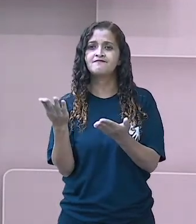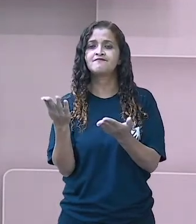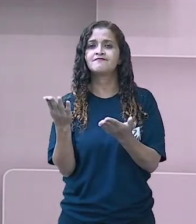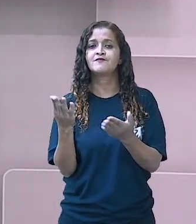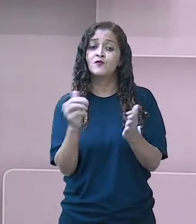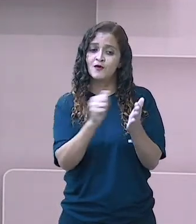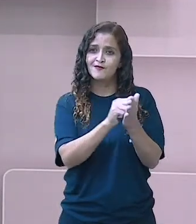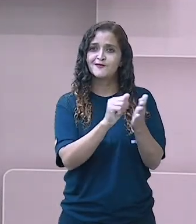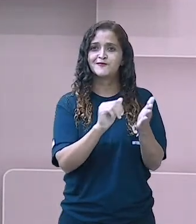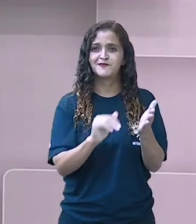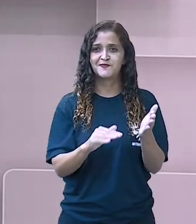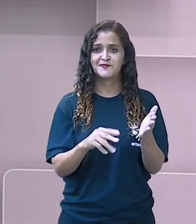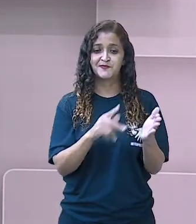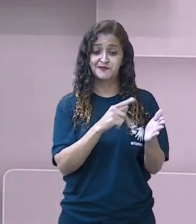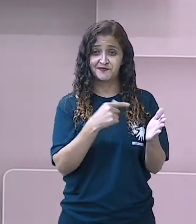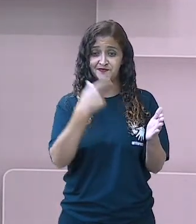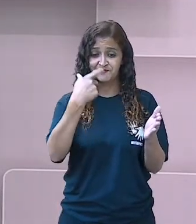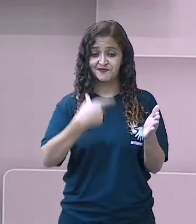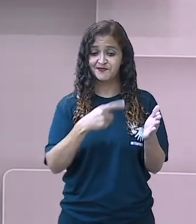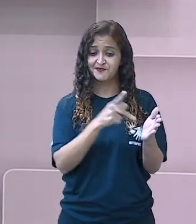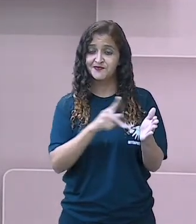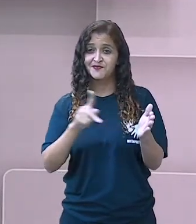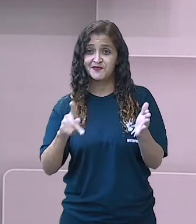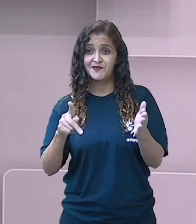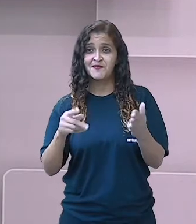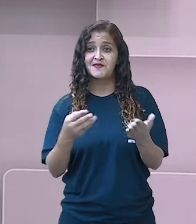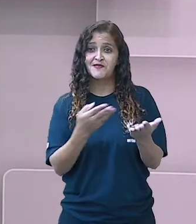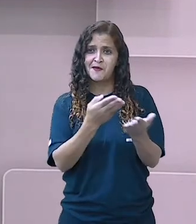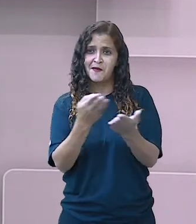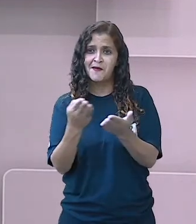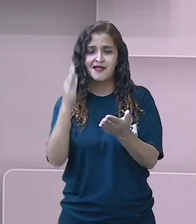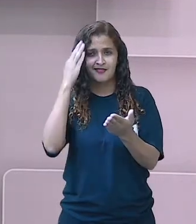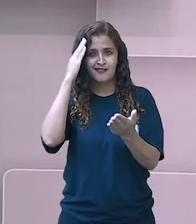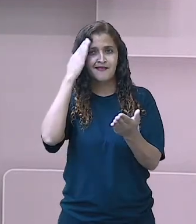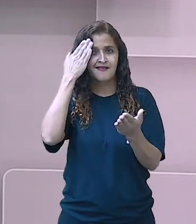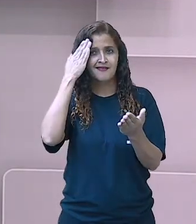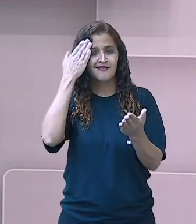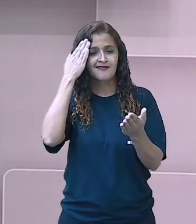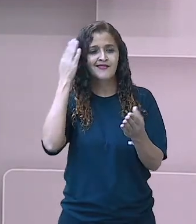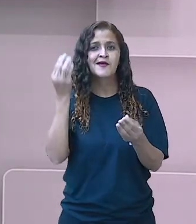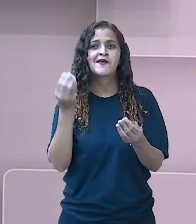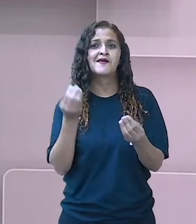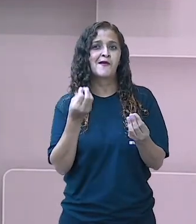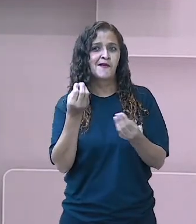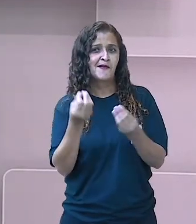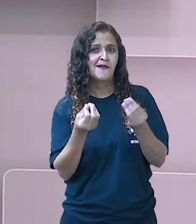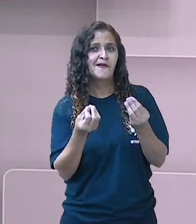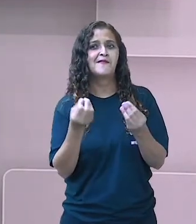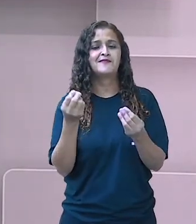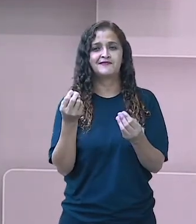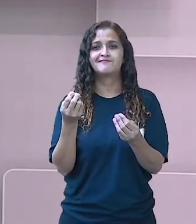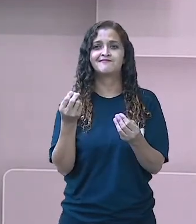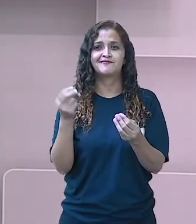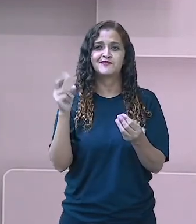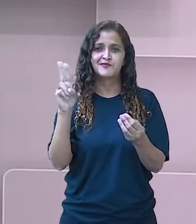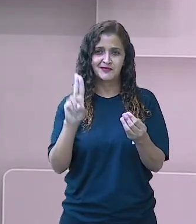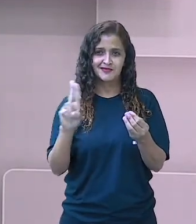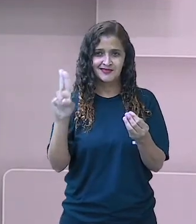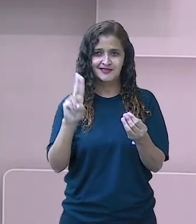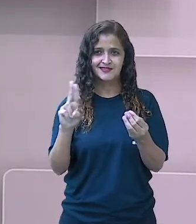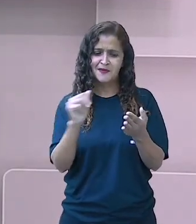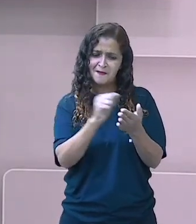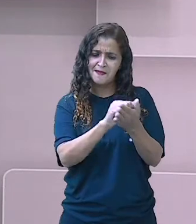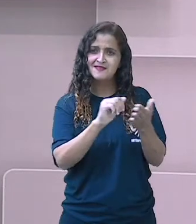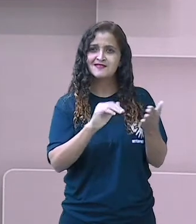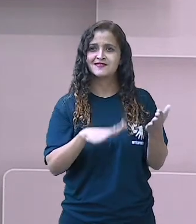atividades com essas rimas, para a gente poder entender e concretizar o aprendizado. Para você ficar craque aí na hora da atividade